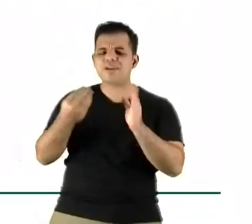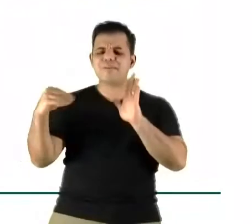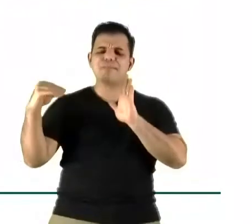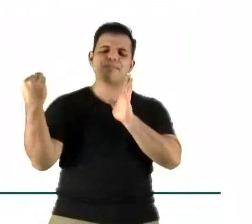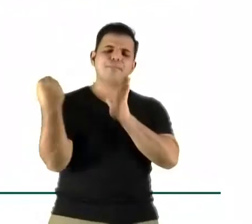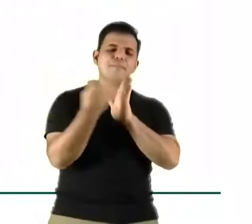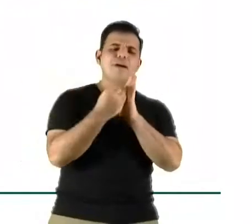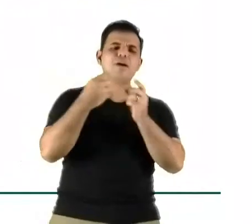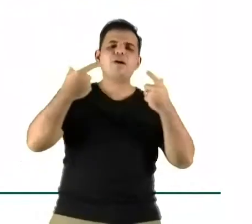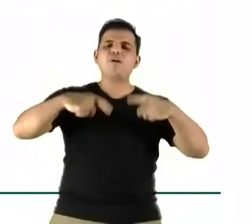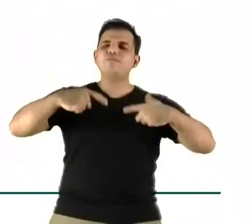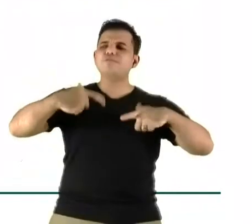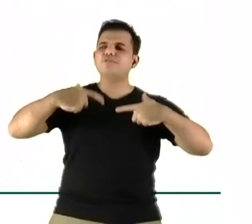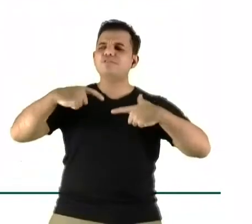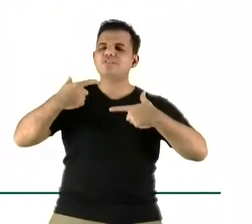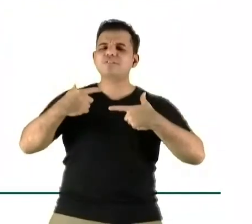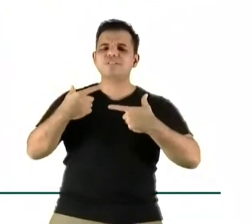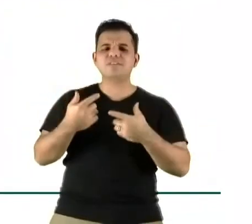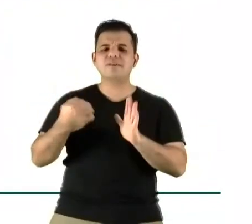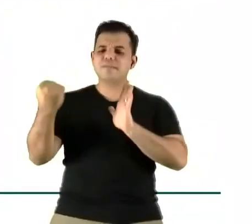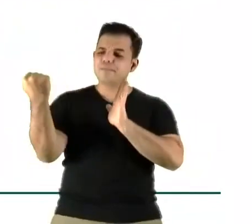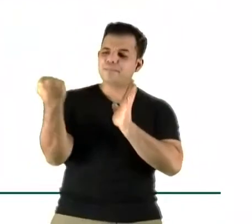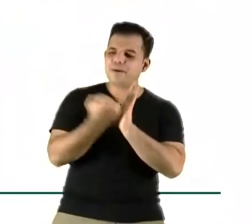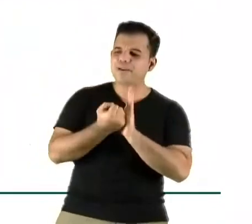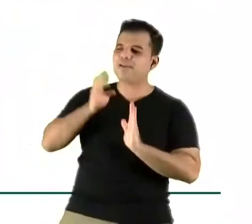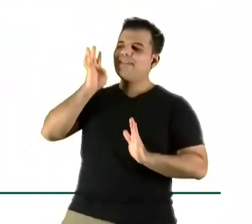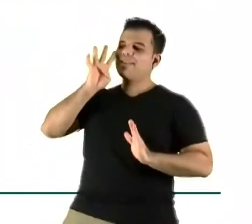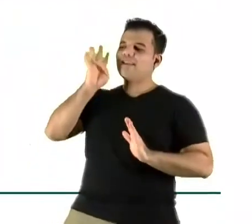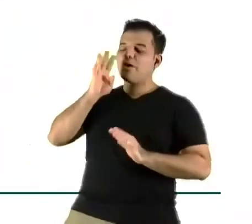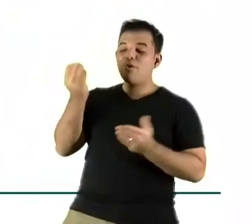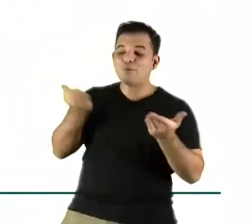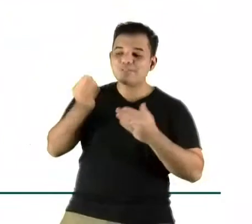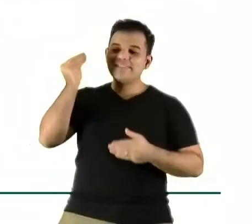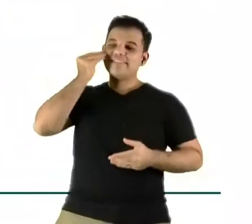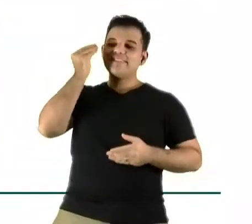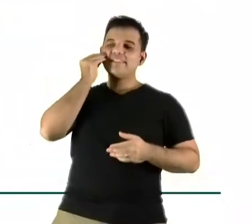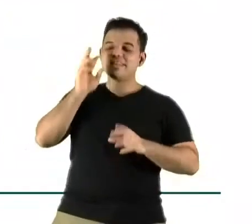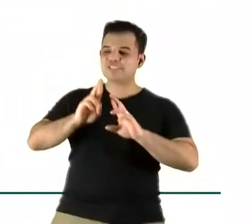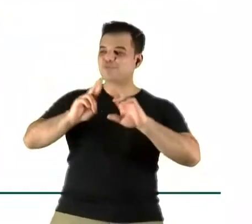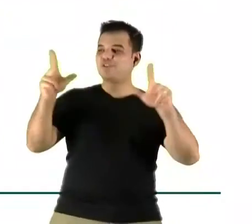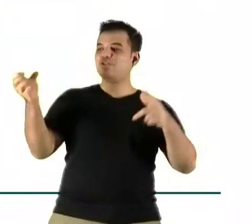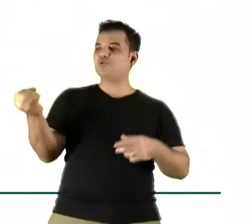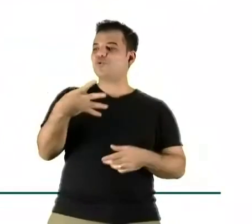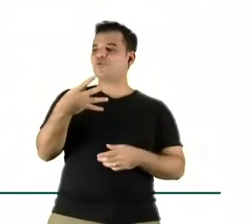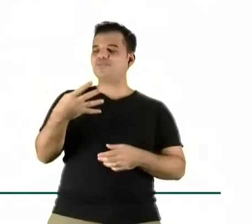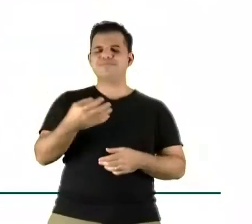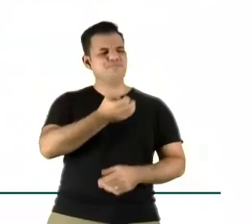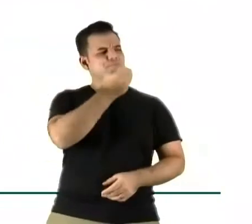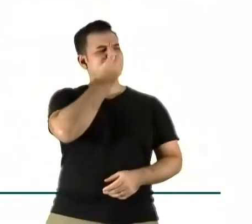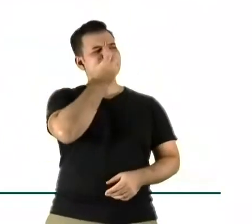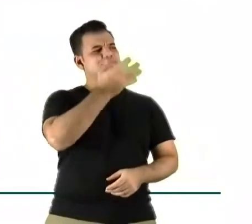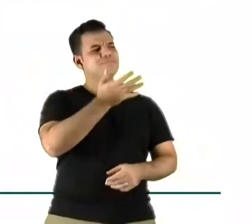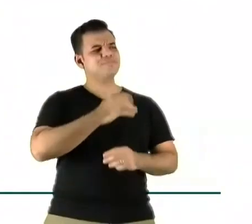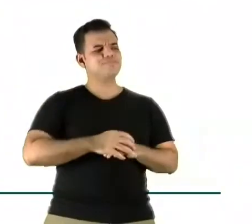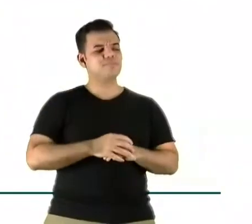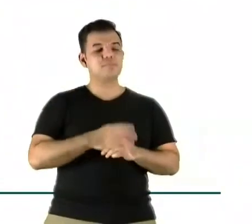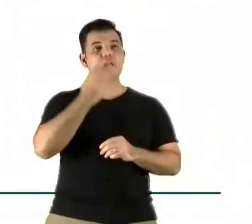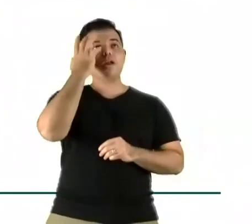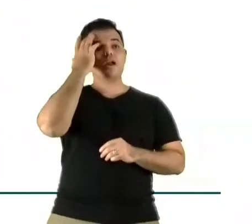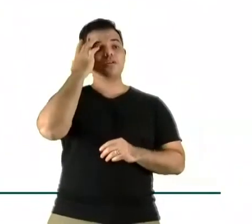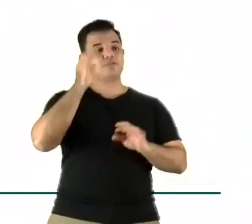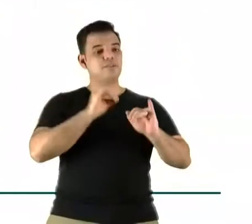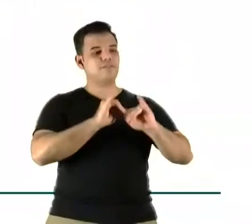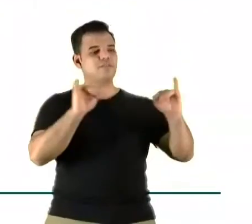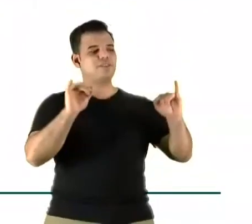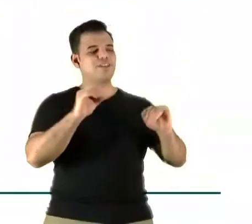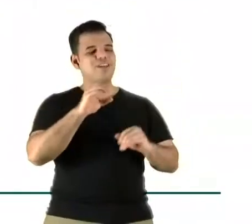Quais são as coisas legais para você testar hoje? Tá bom. Eu acho que a mensagem é assim, a Globo está